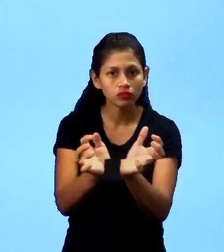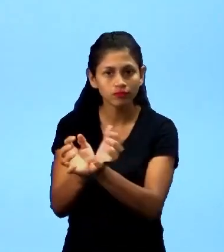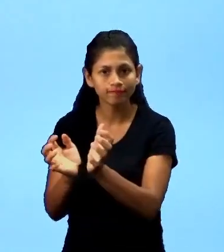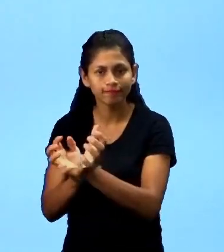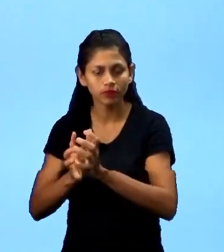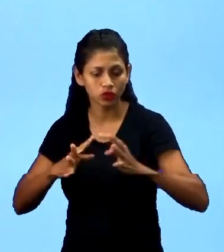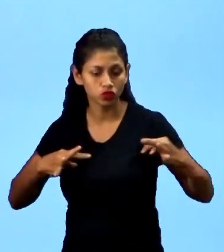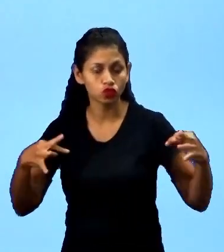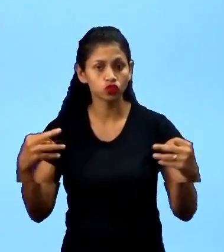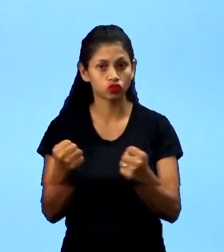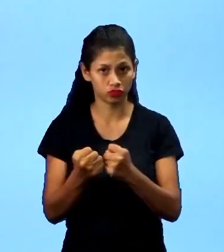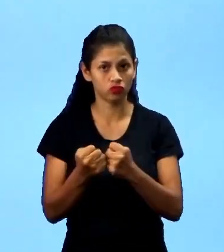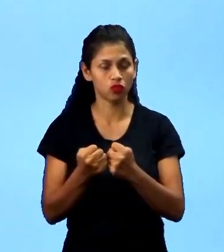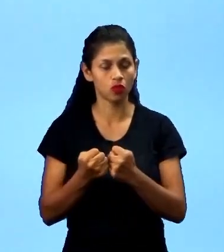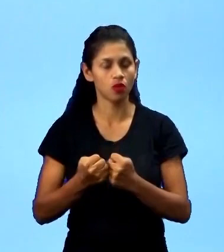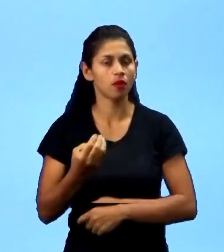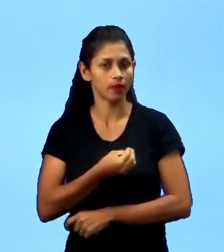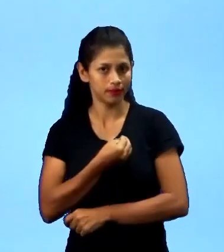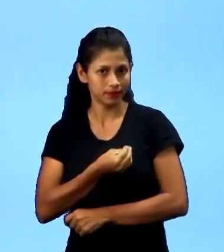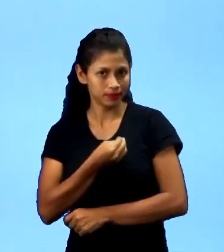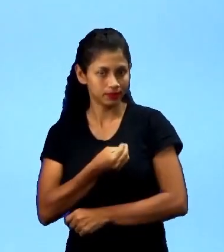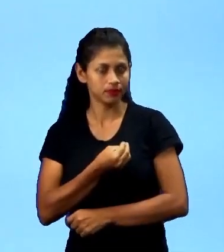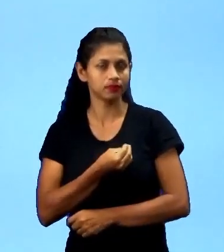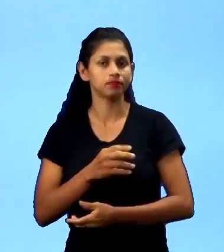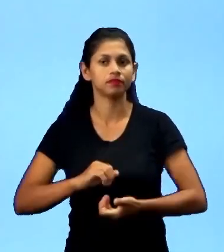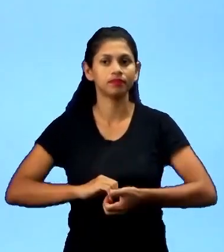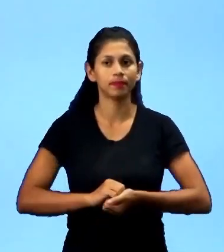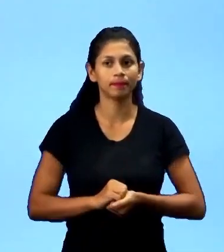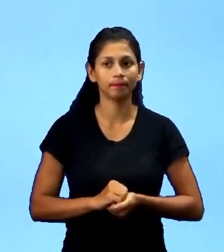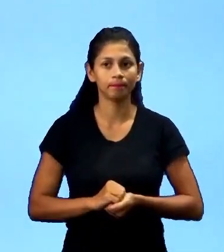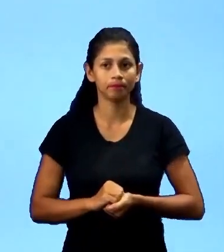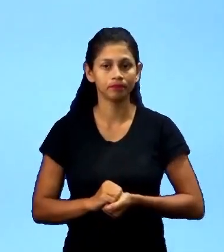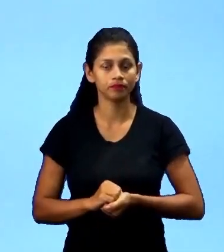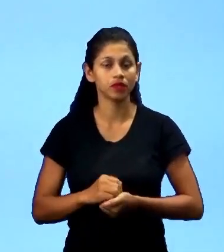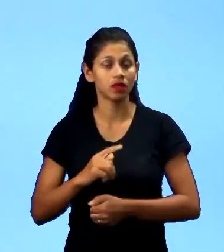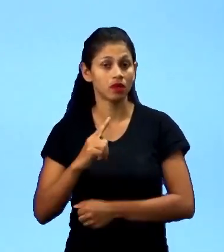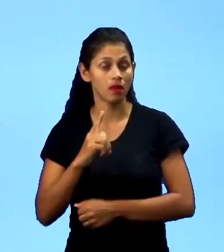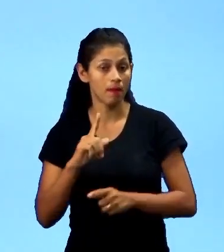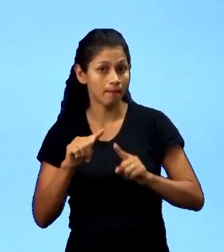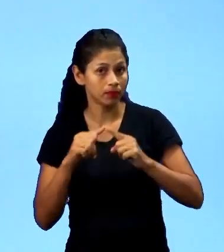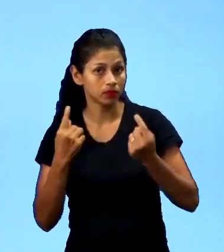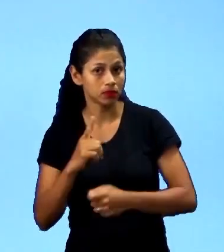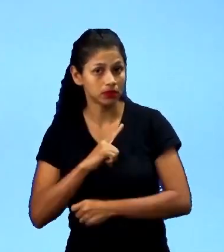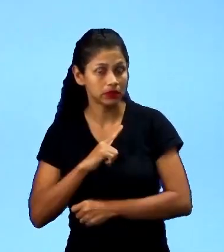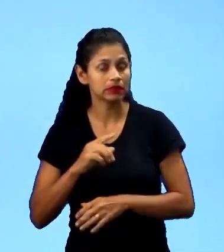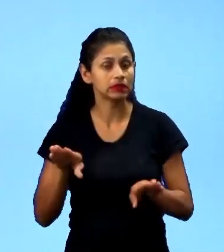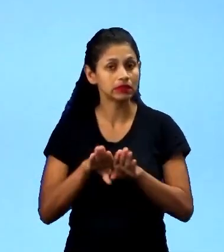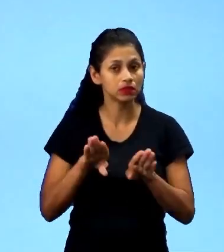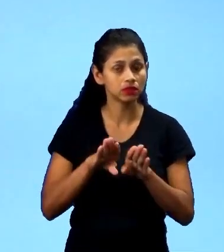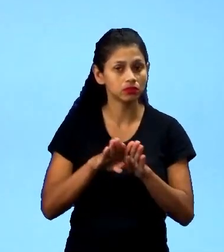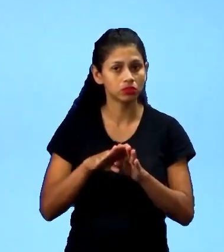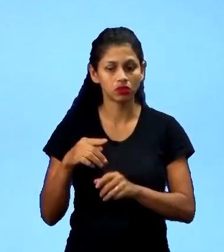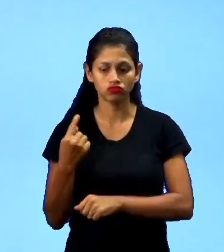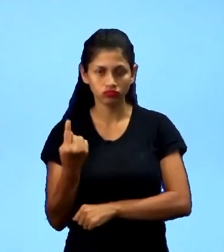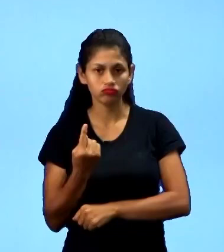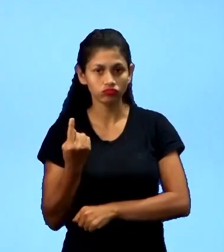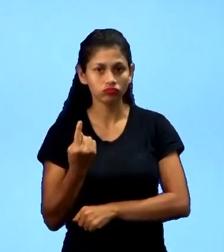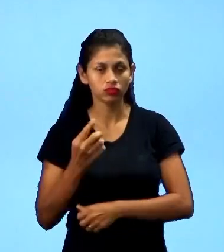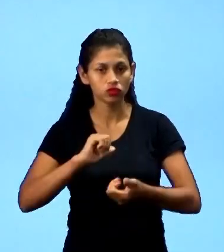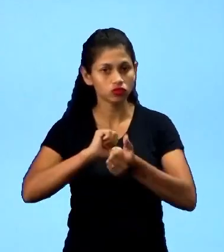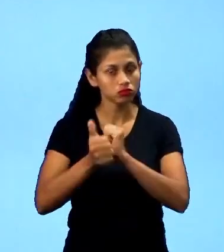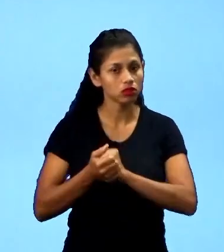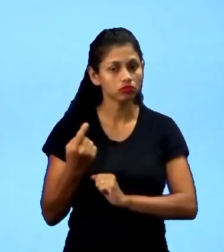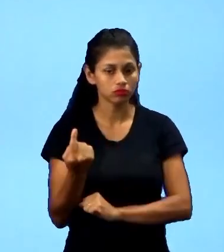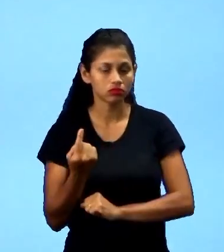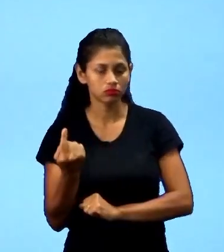interagir. Entretanto, existem as modalidades individuais, e que a depender da forma com que a gente consegue adaptar para a